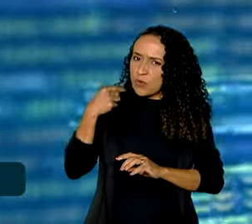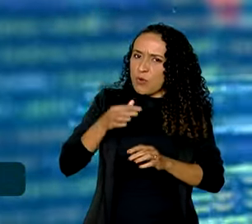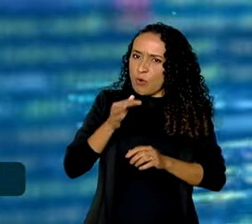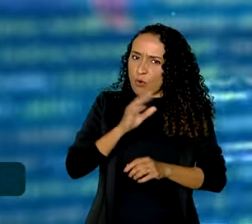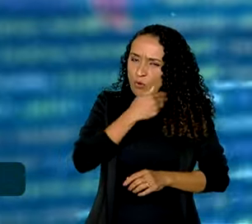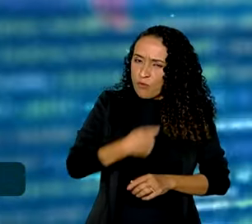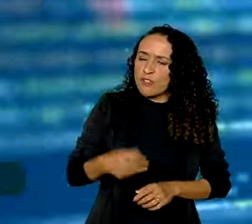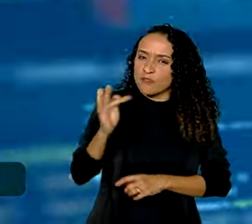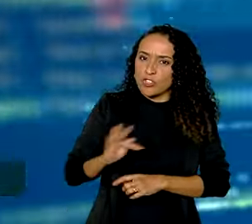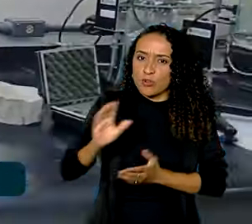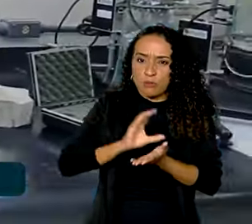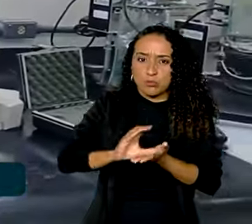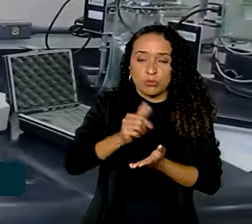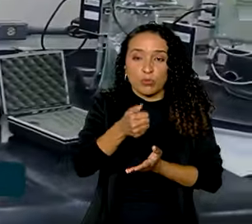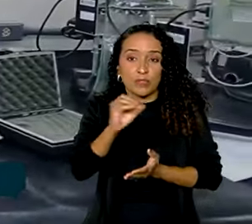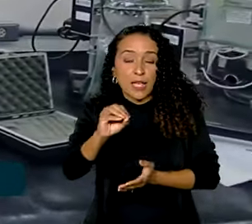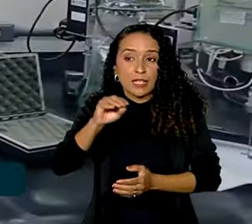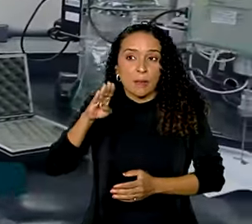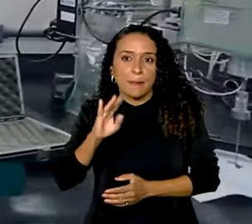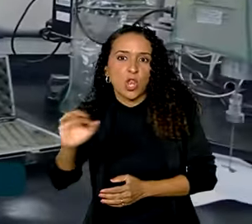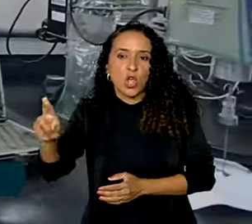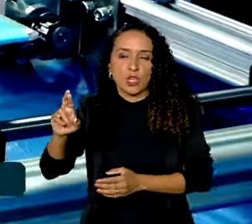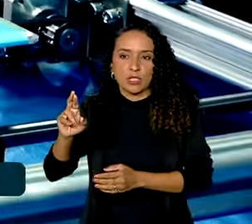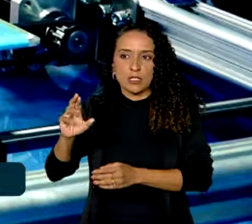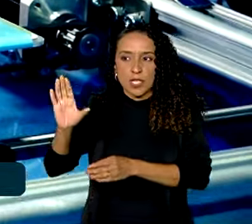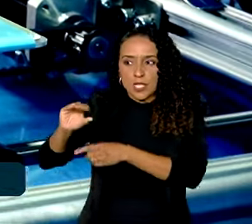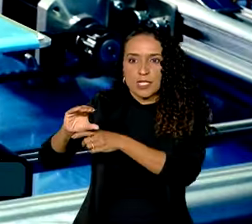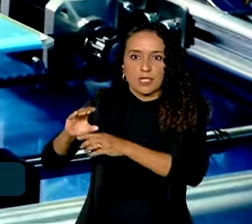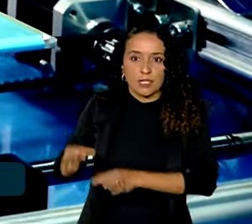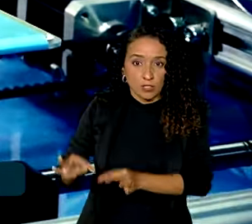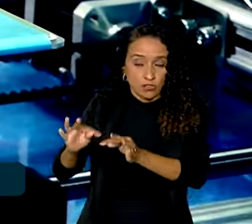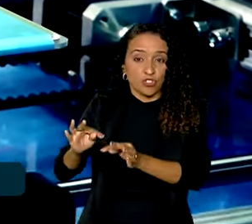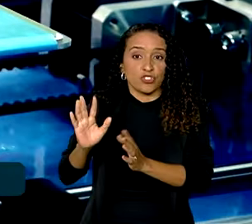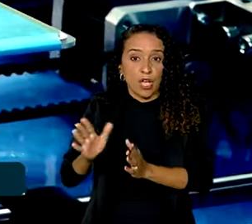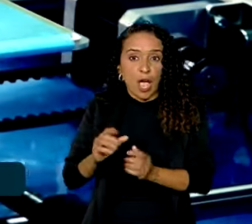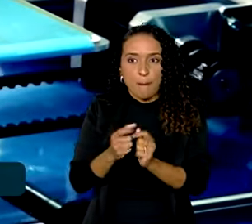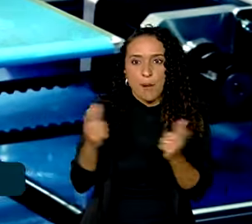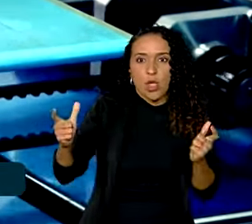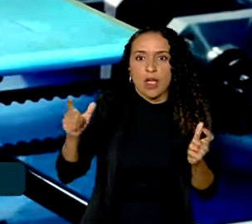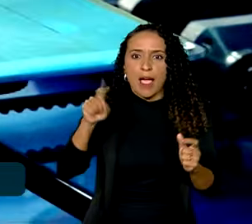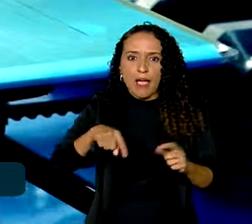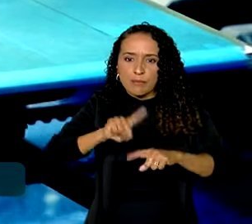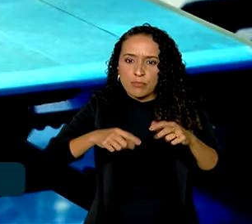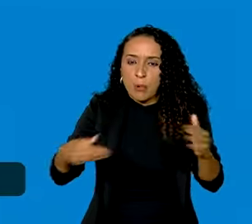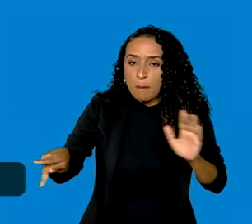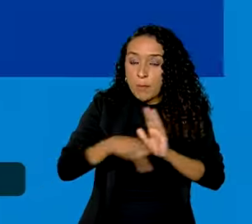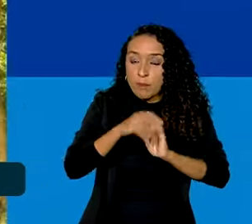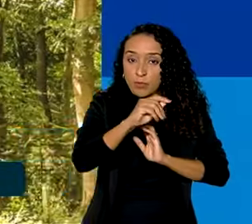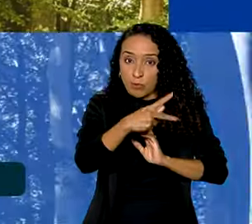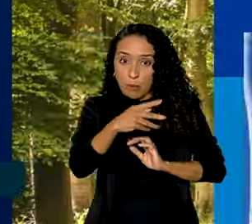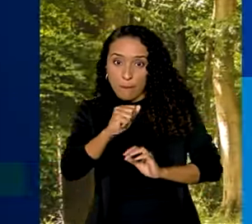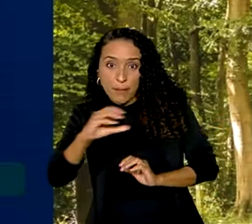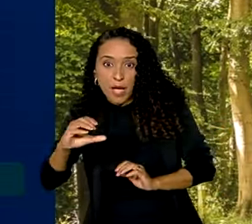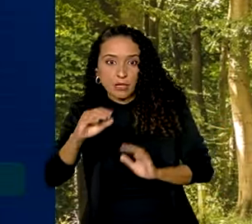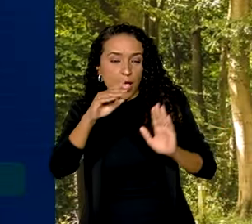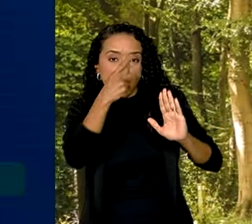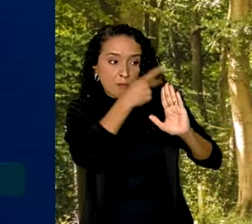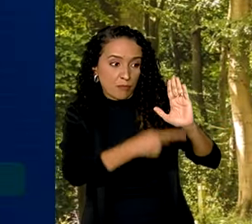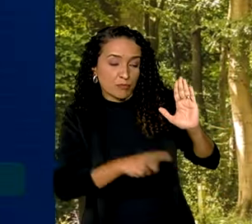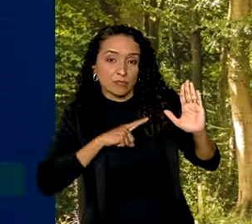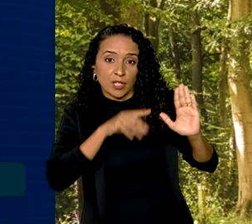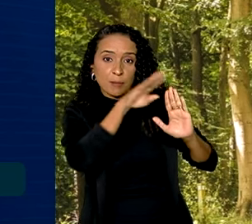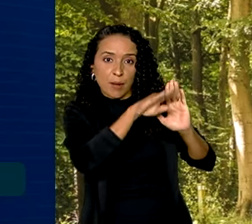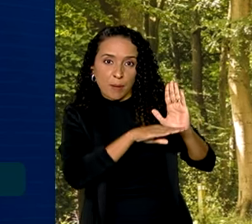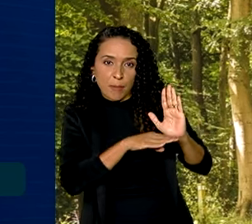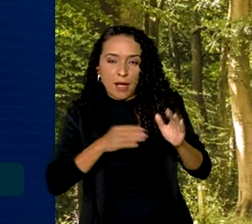investiu R 10 bilhões em ciência e tecnologia, a maioria recursos previstos no PAC. Entre os projetos estão